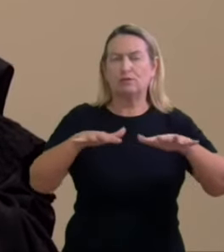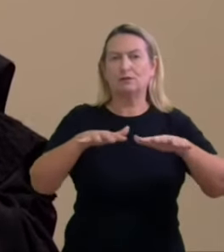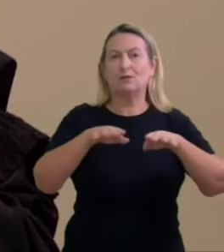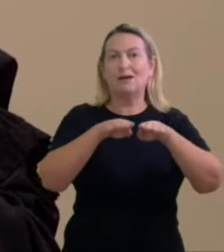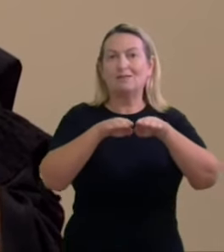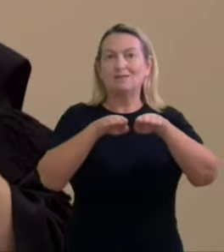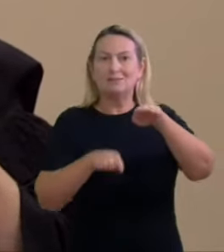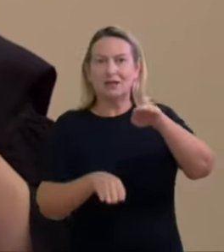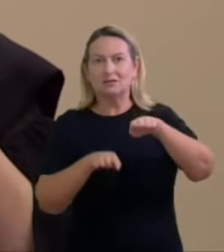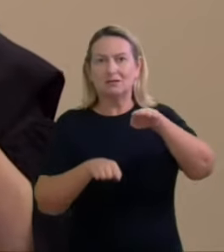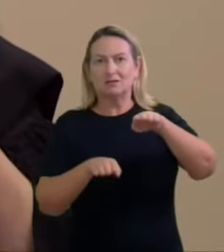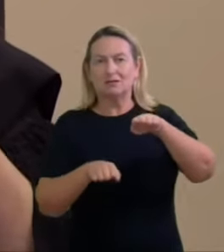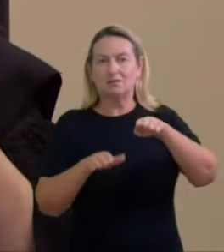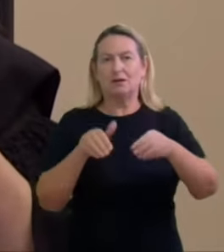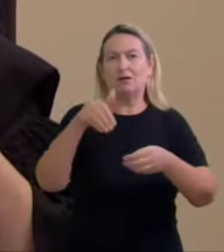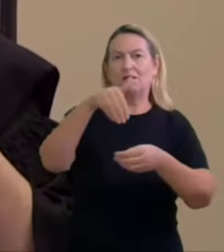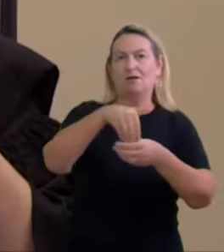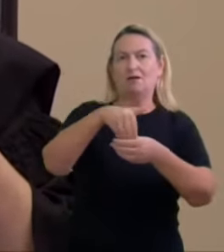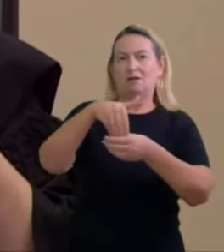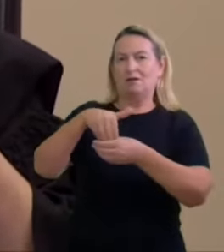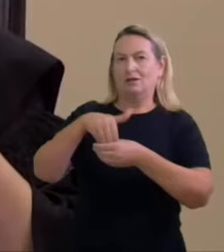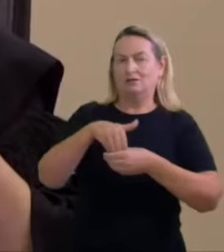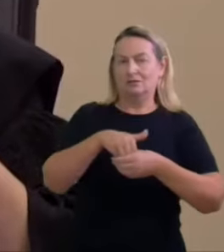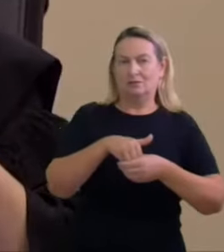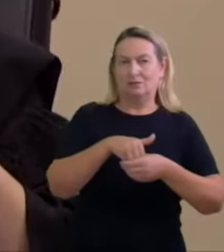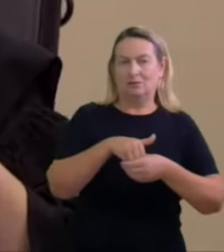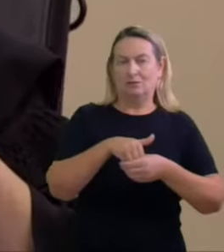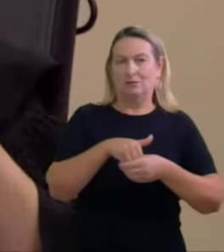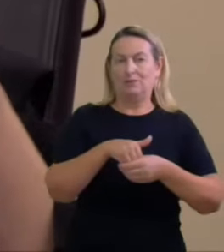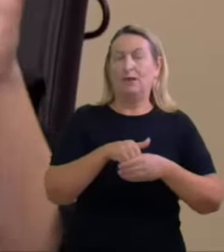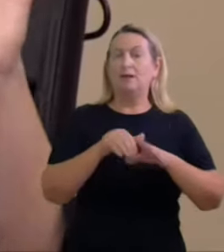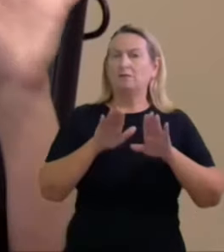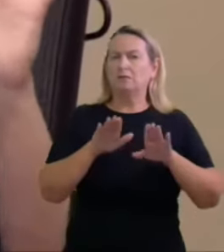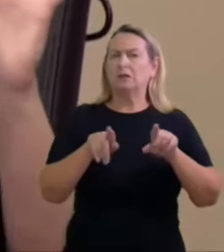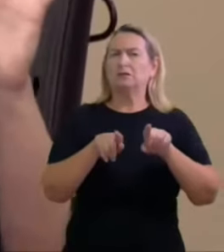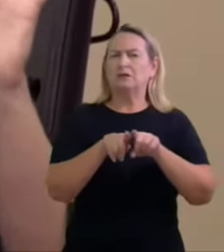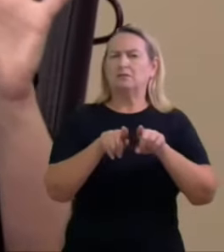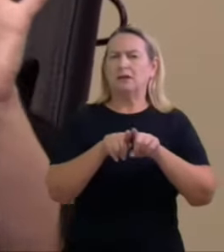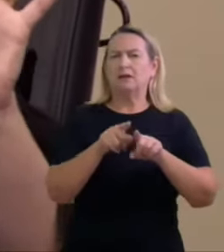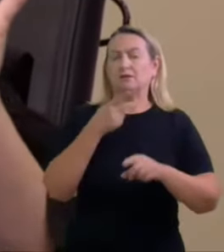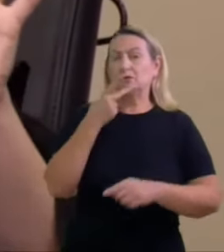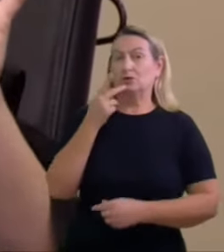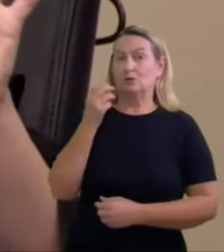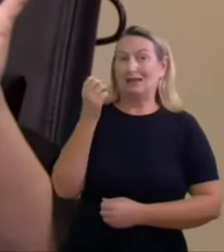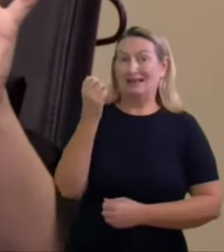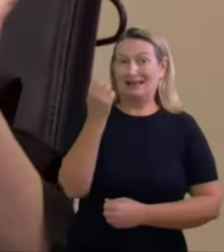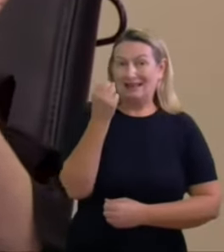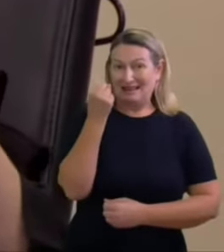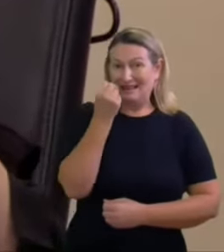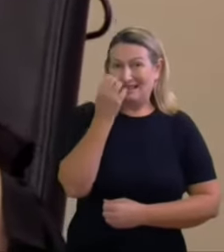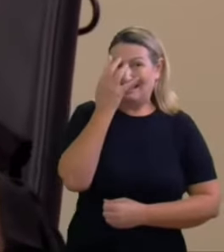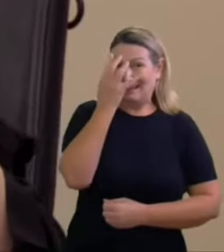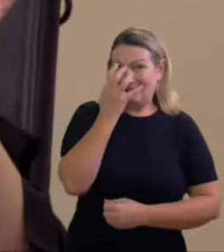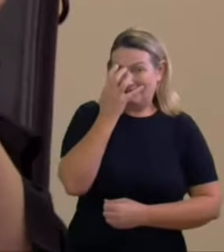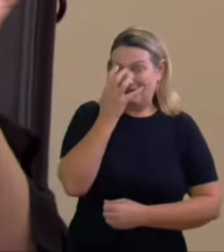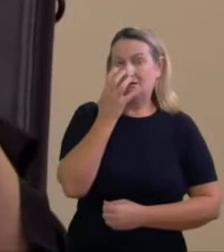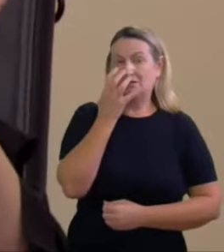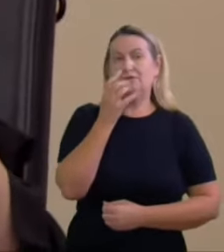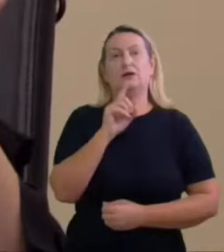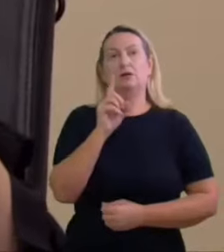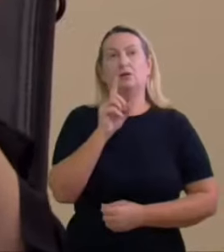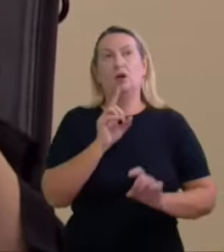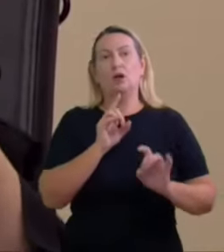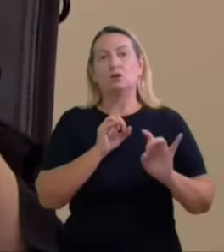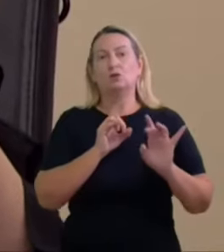então é interessante porque também sob o prisma da gravidade não só sob o prisma do elemento